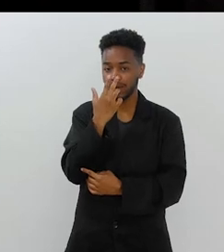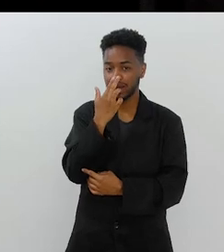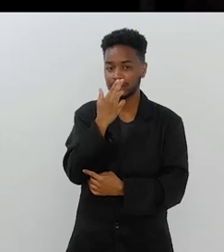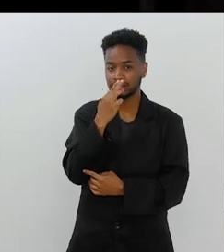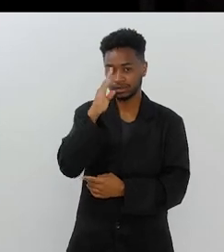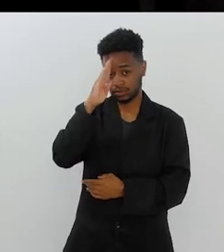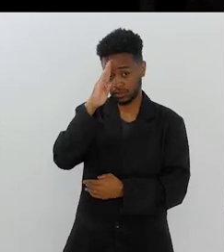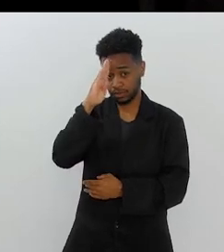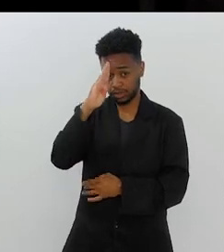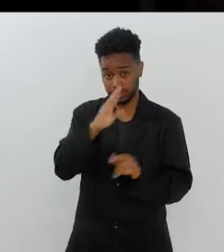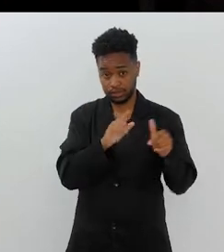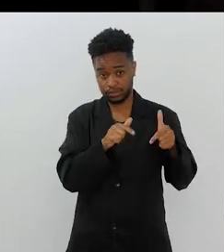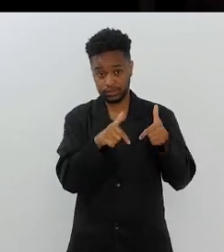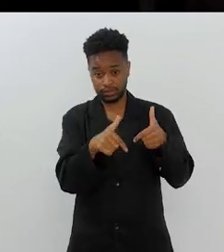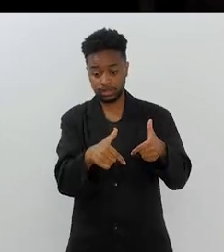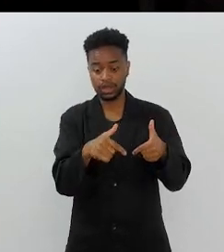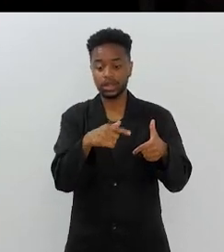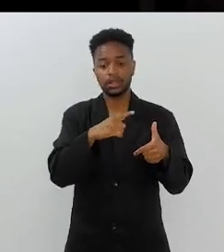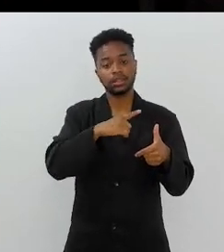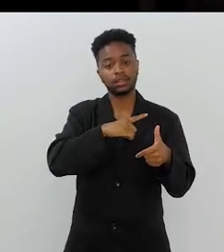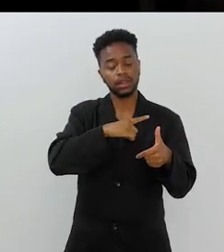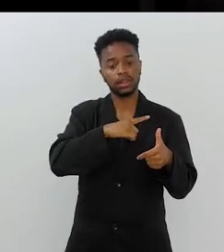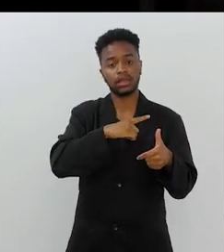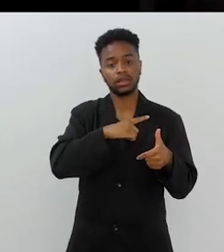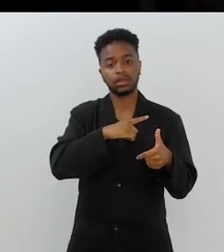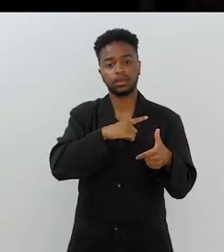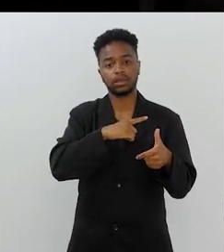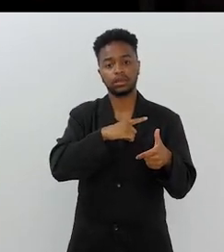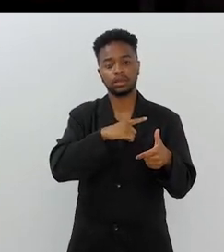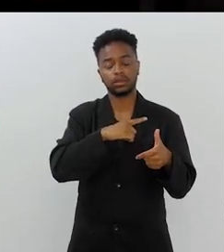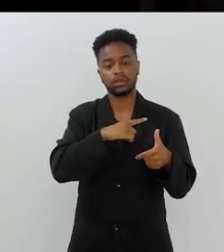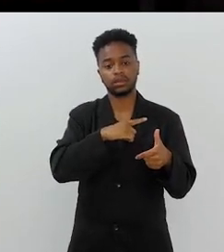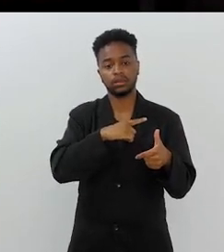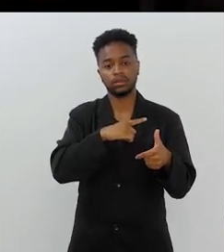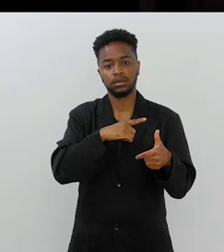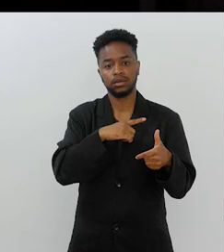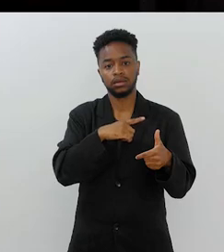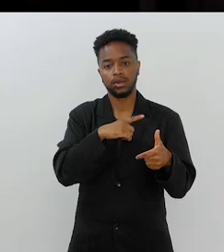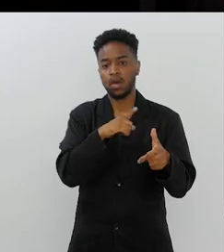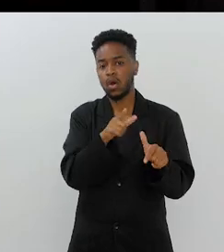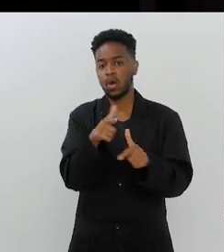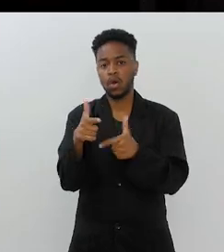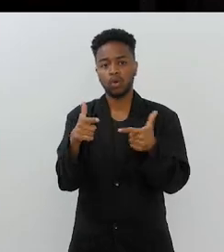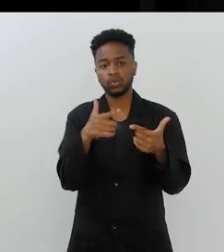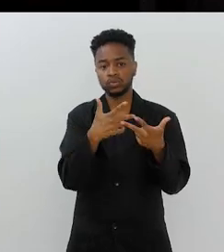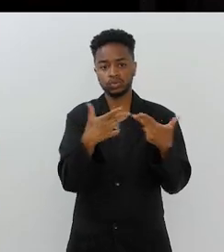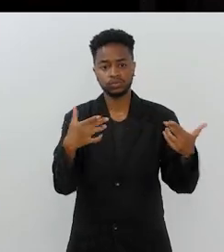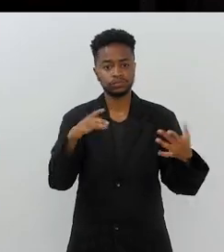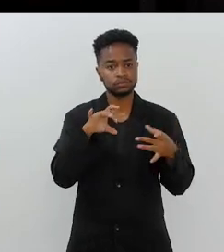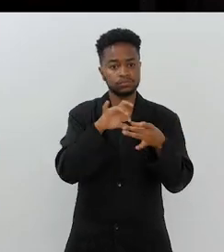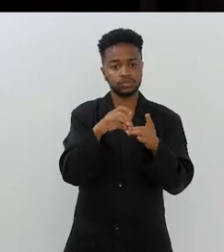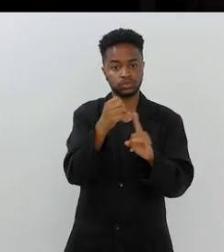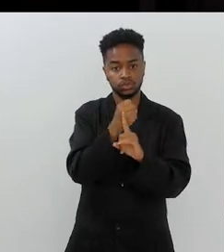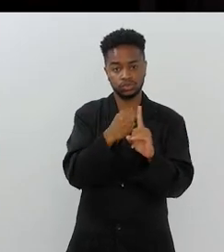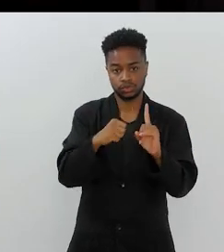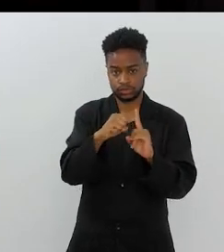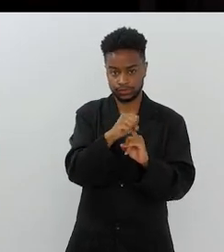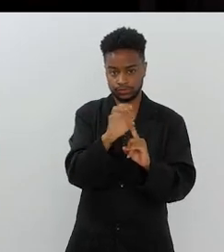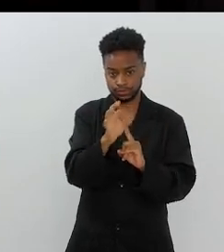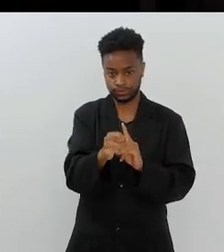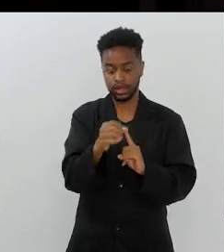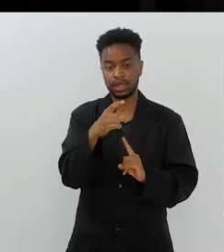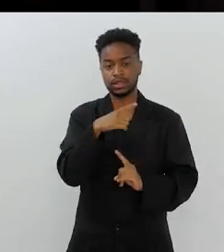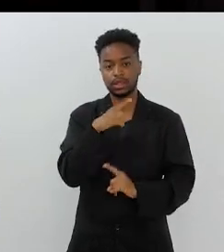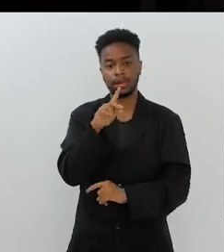chapéu, e dentro desse chapéu se encontra tudo o que é voltado para o social,